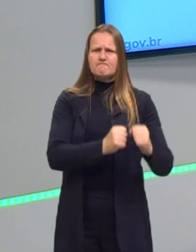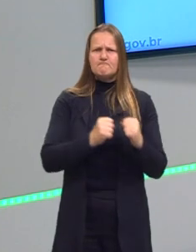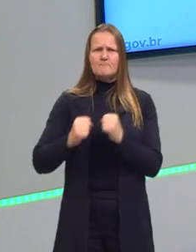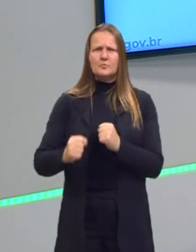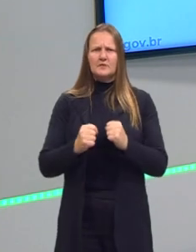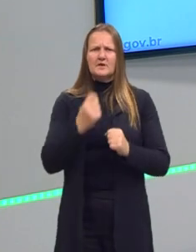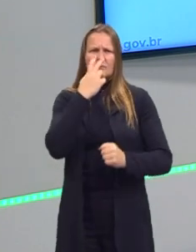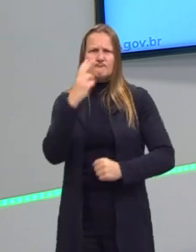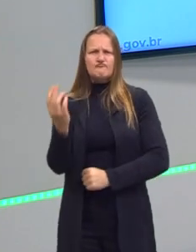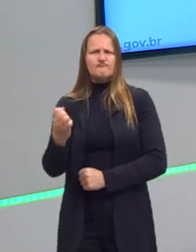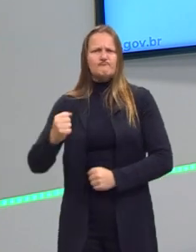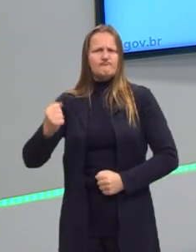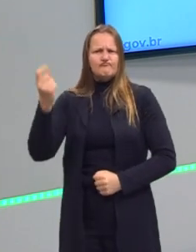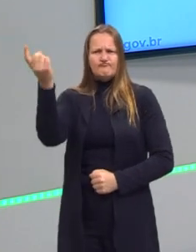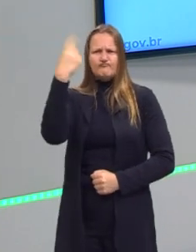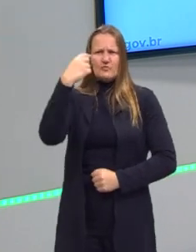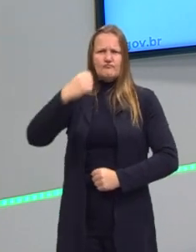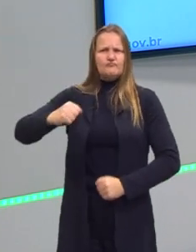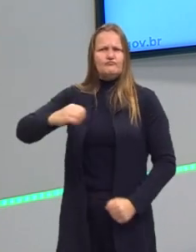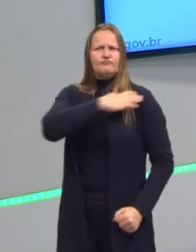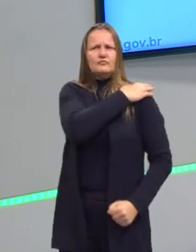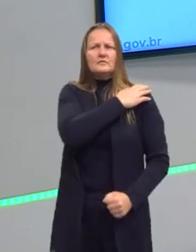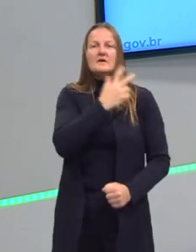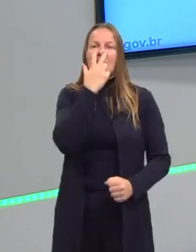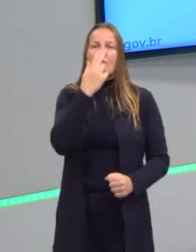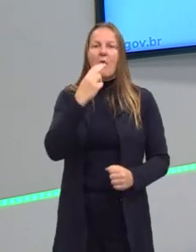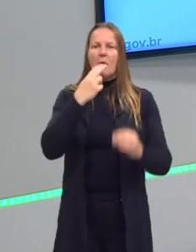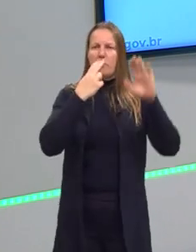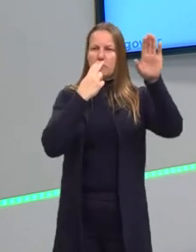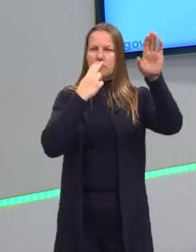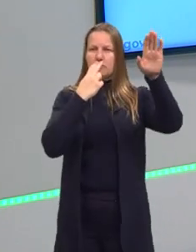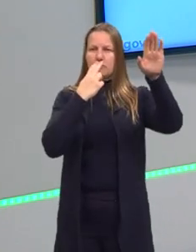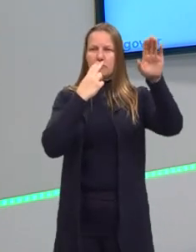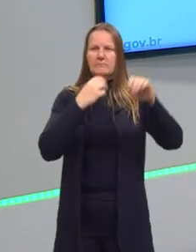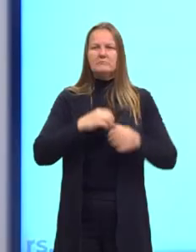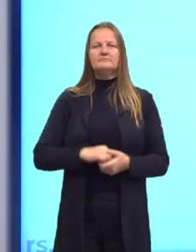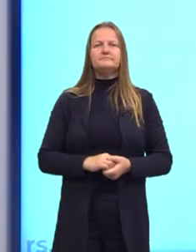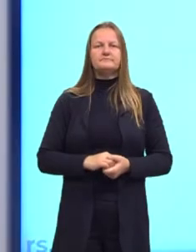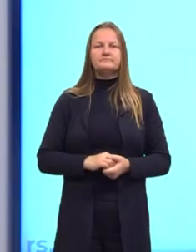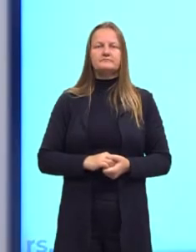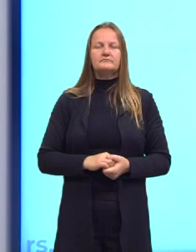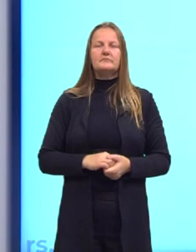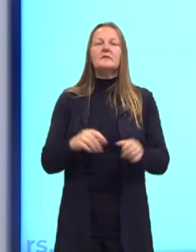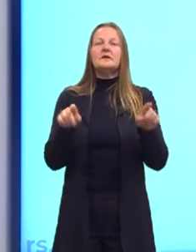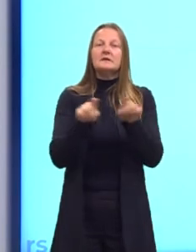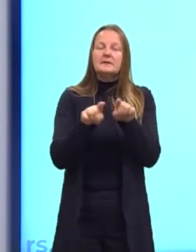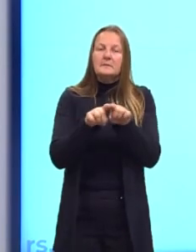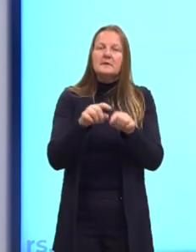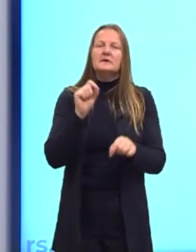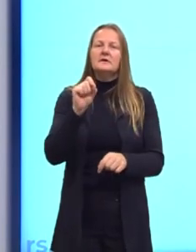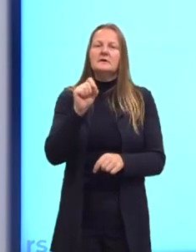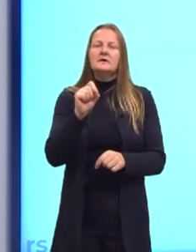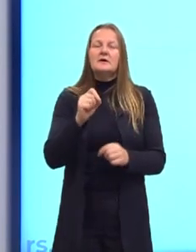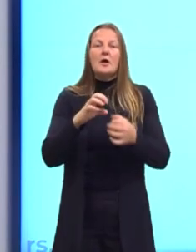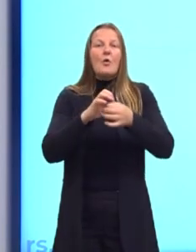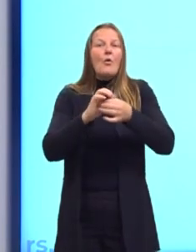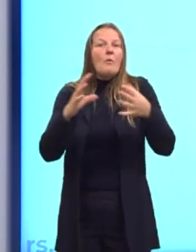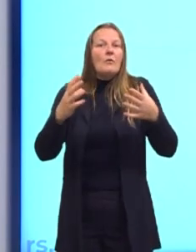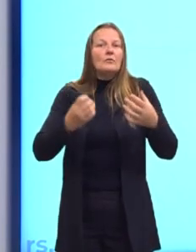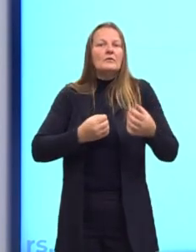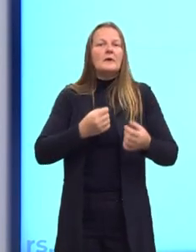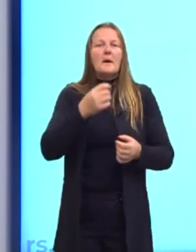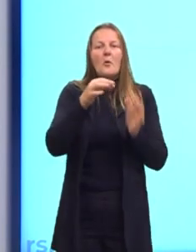ditadura, como aconteceu com o Hitler. E também o que preocupava ele era a questão da liberdade de expressão.